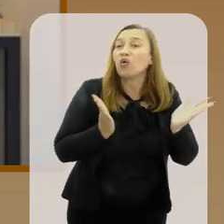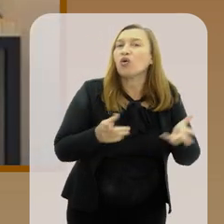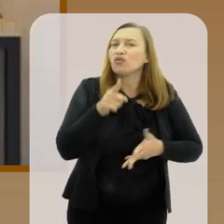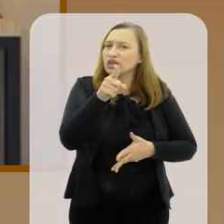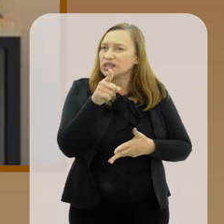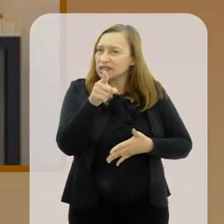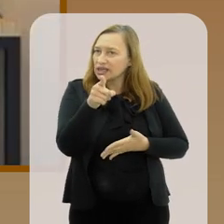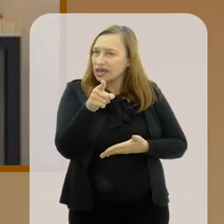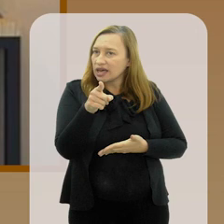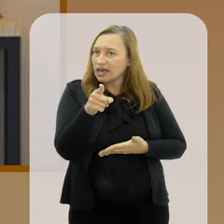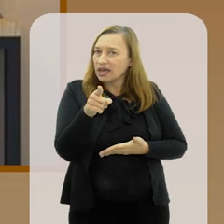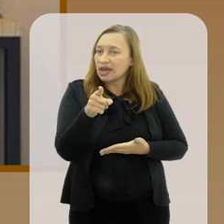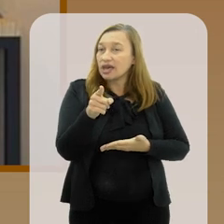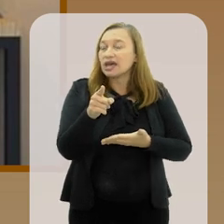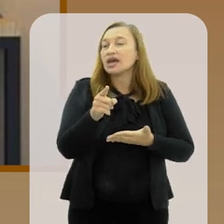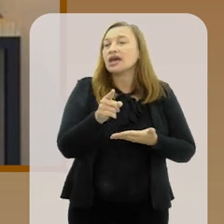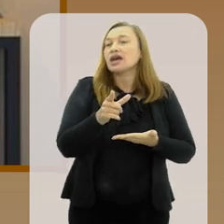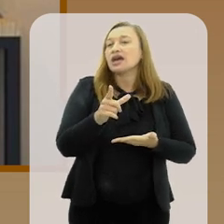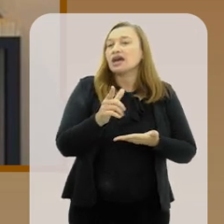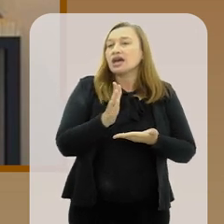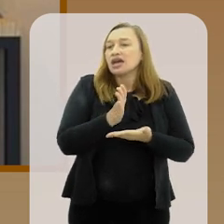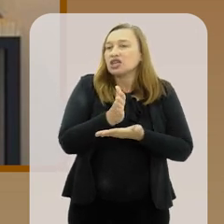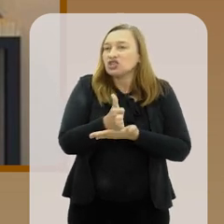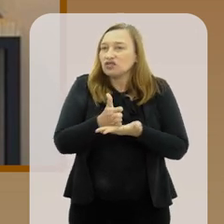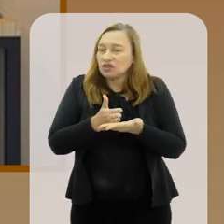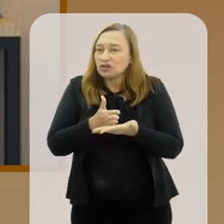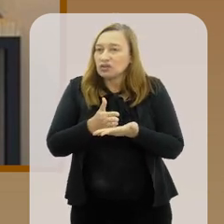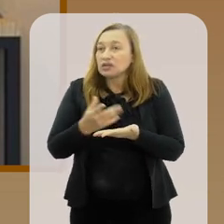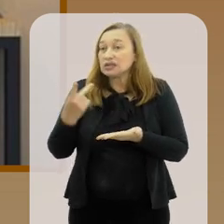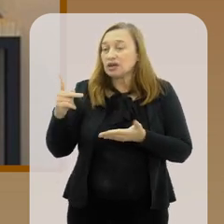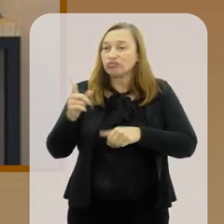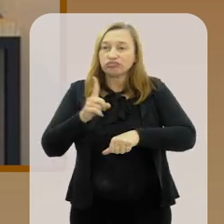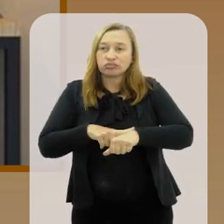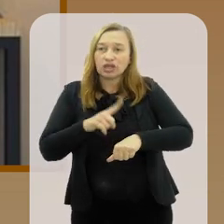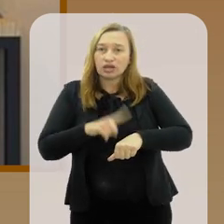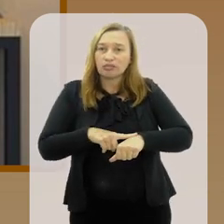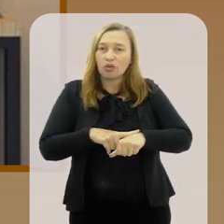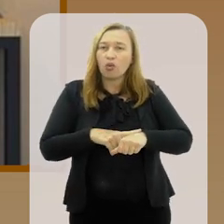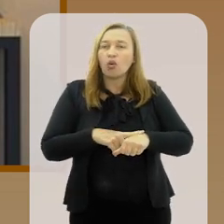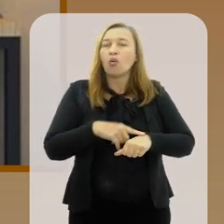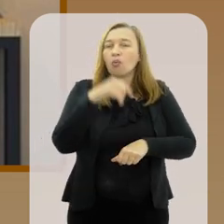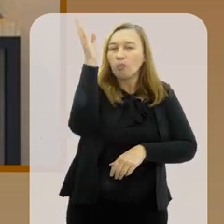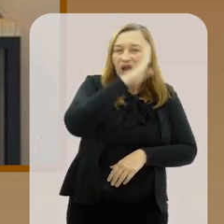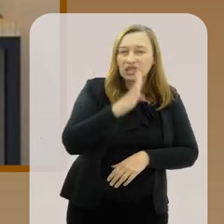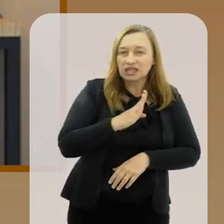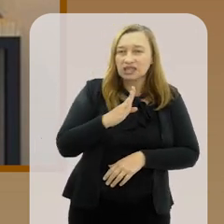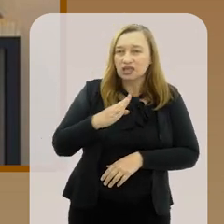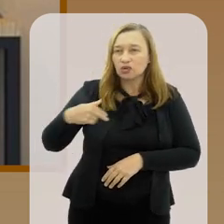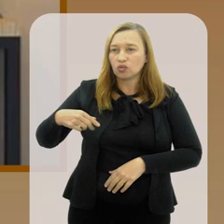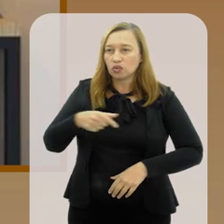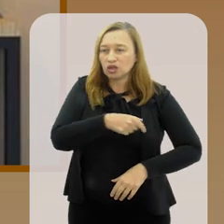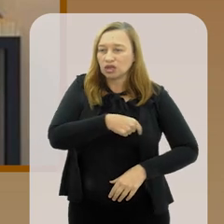E agora, você divide seu tempo também entre o Brasil e a Suíça.